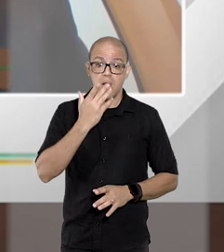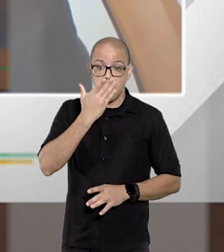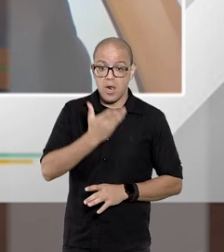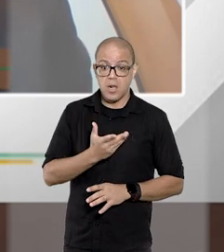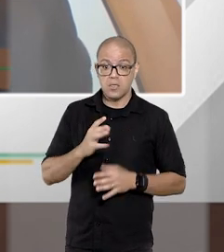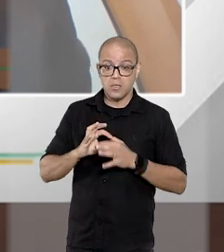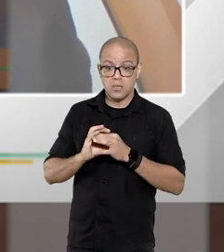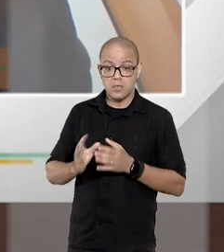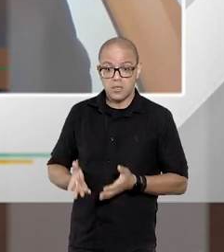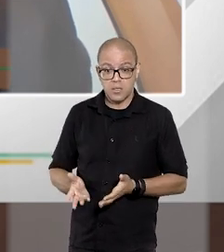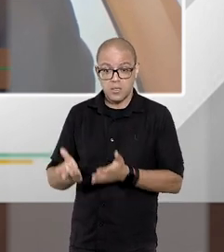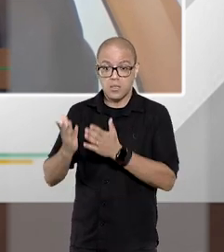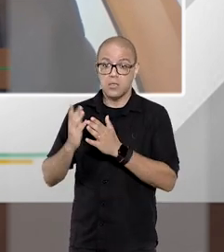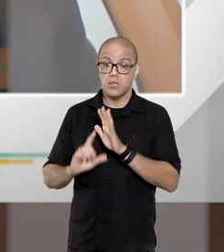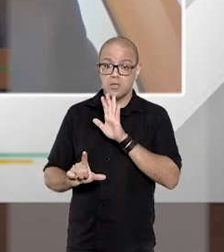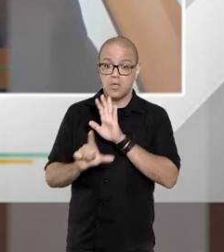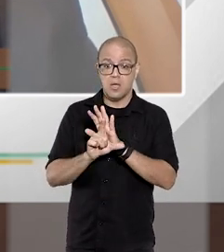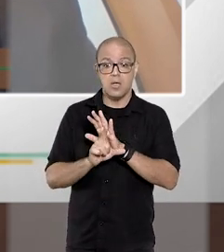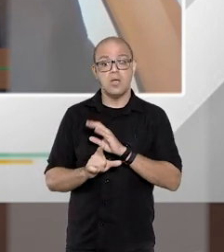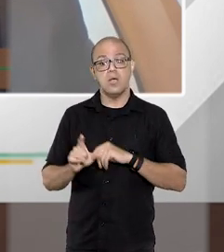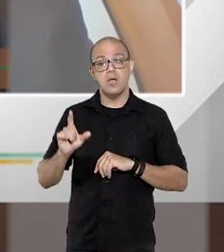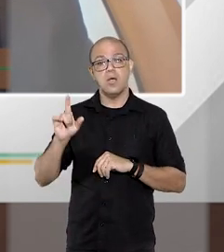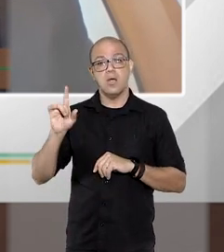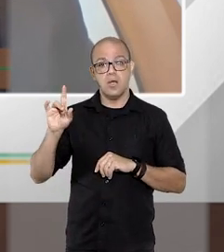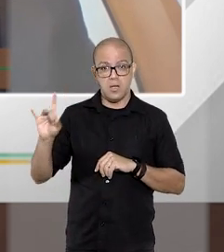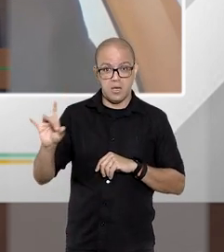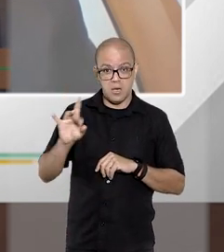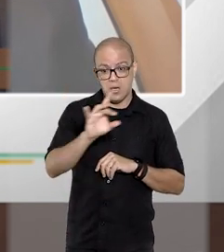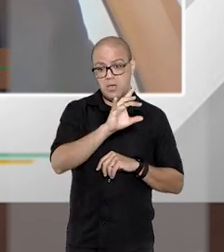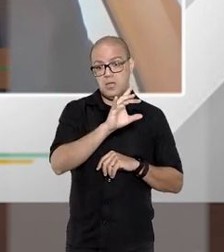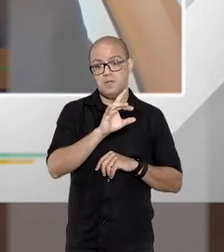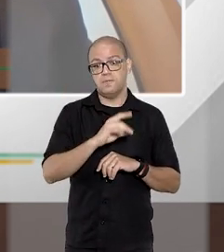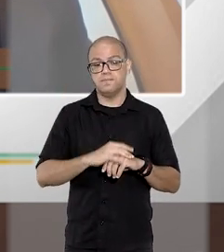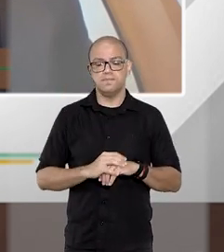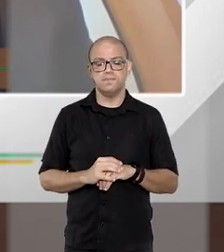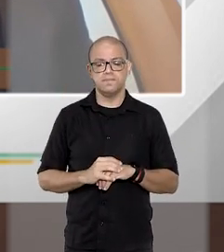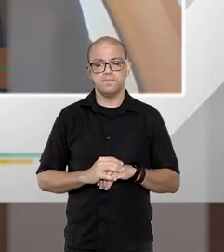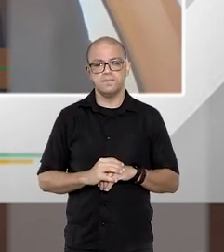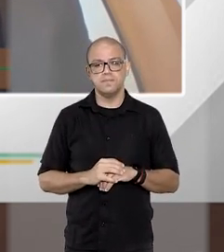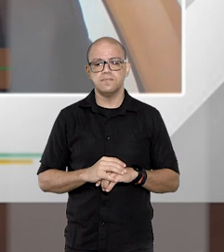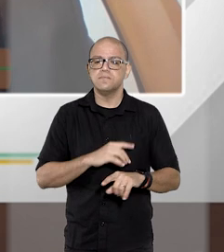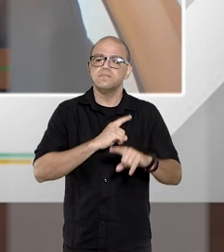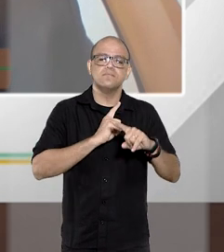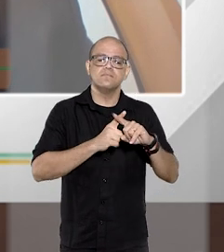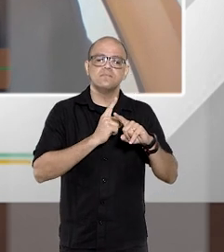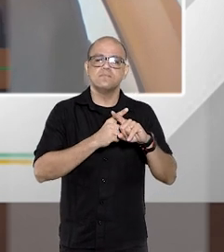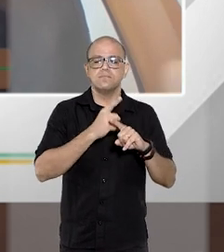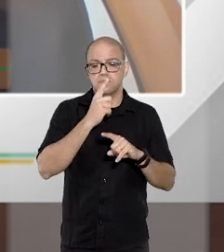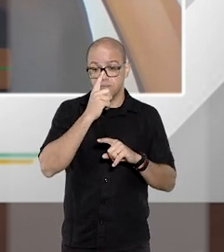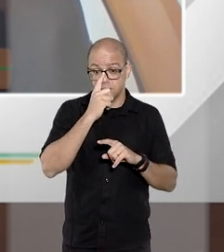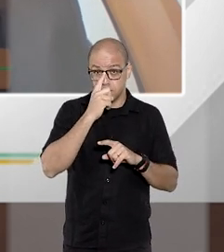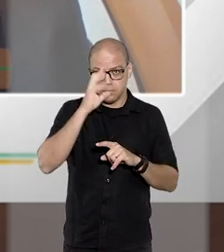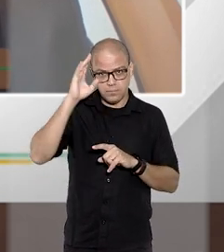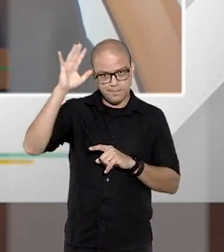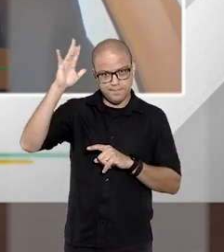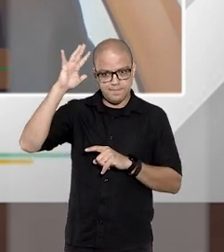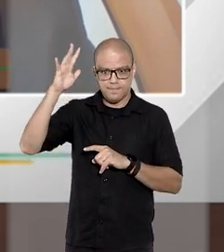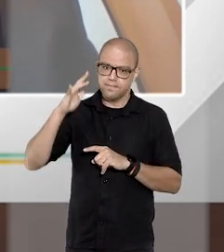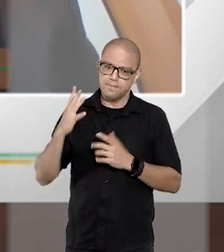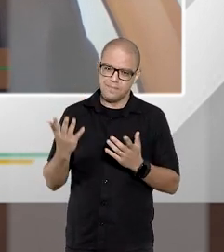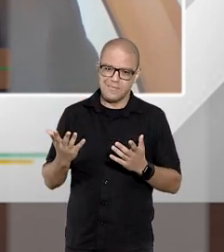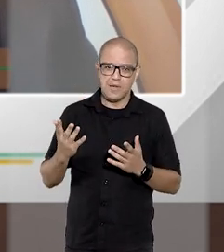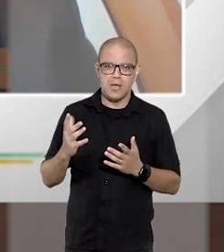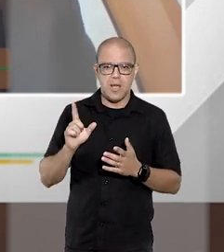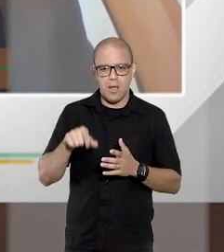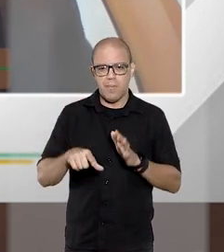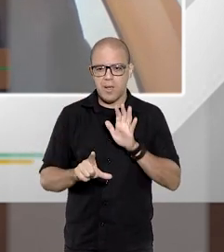essa autorização às leis dos respectivos entes envolvidos por que? se imagina e